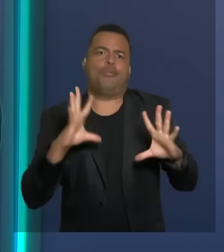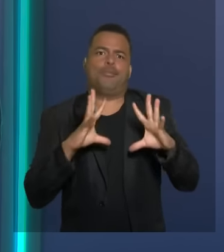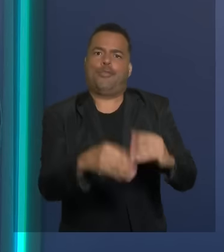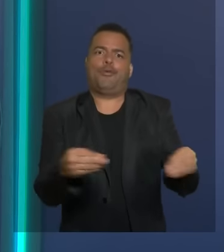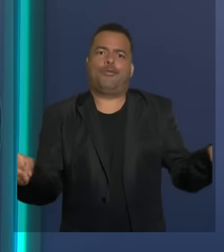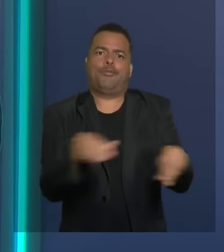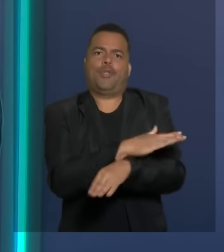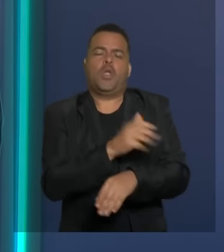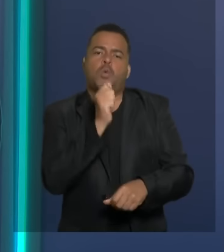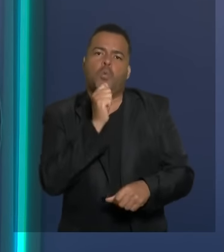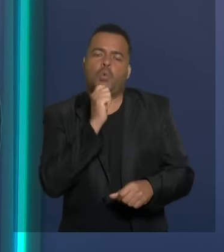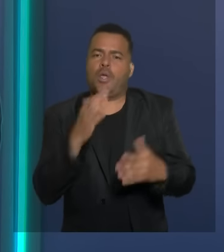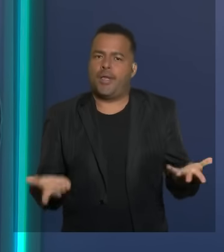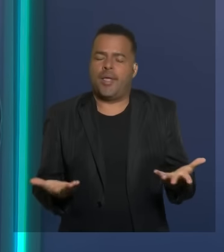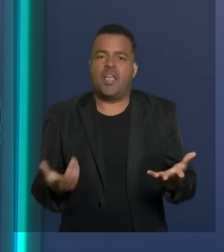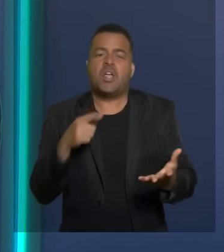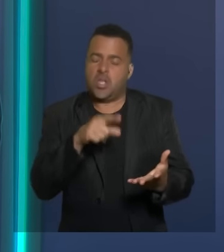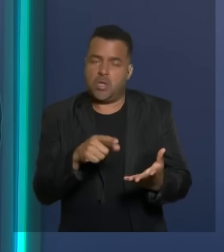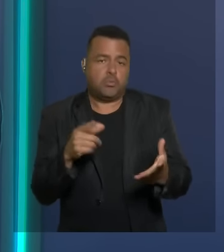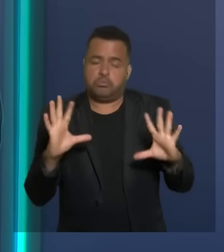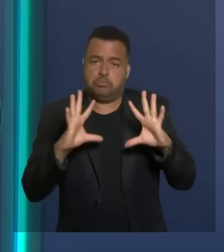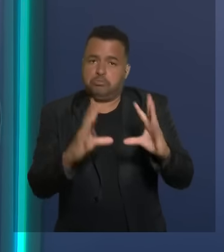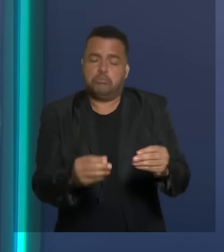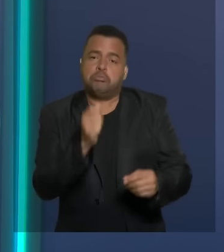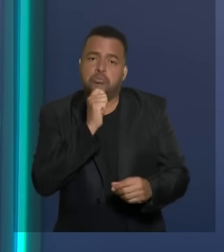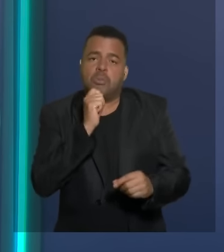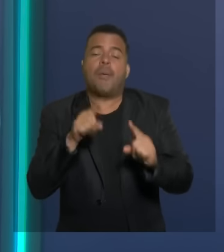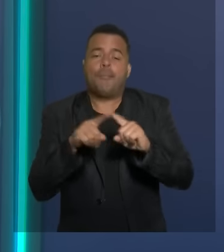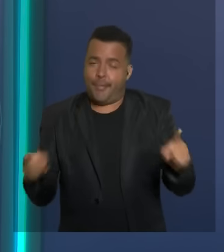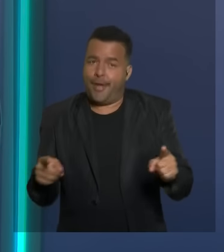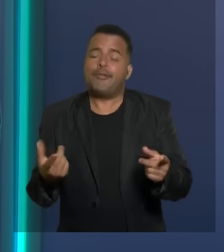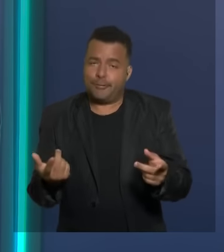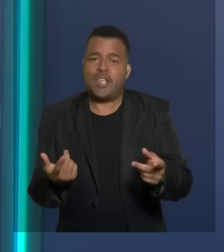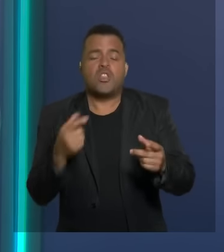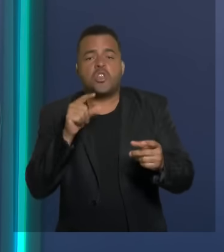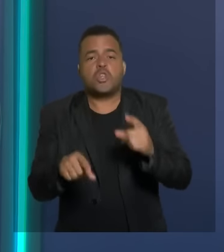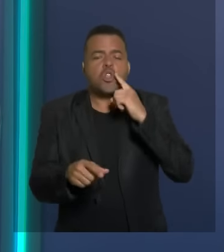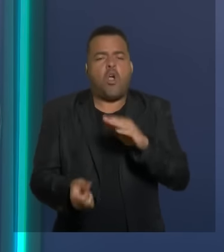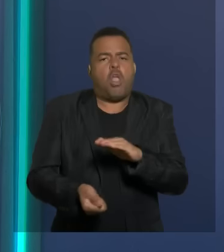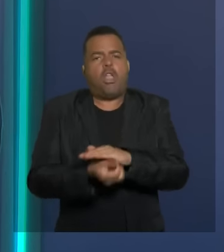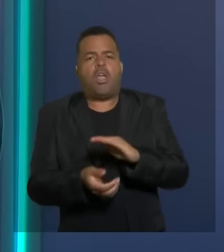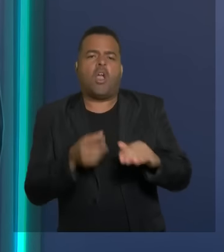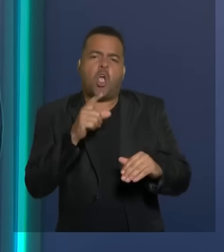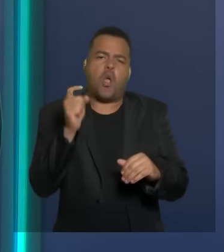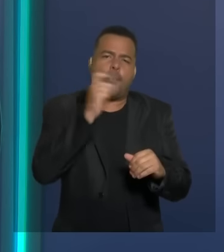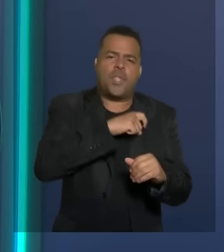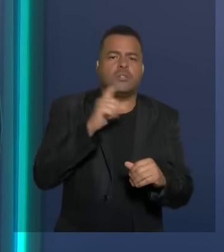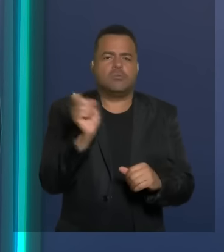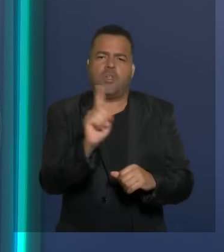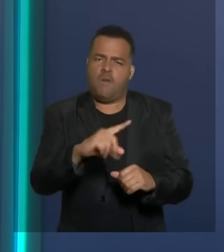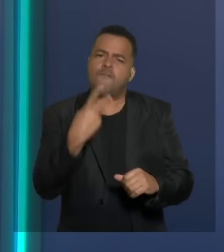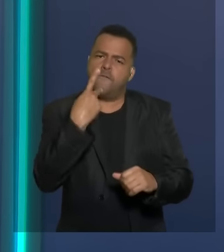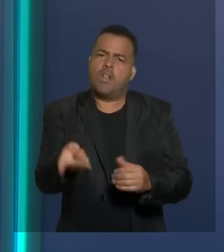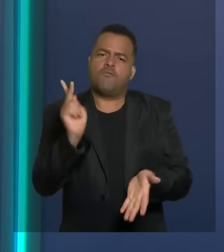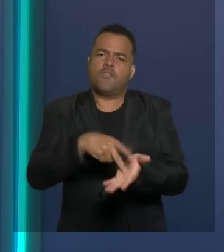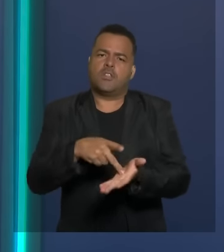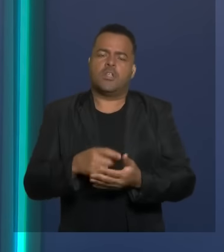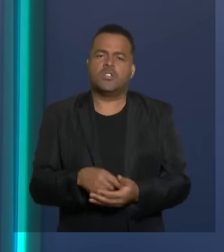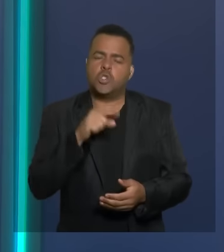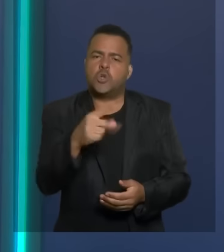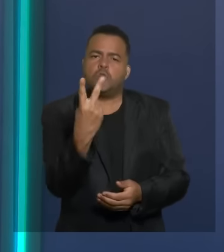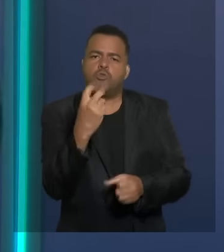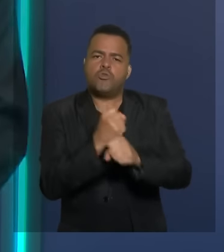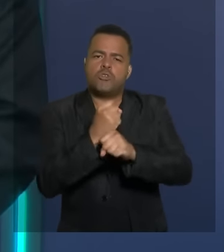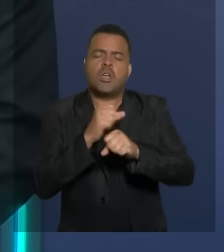para colocar nada debaixo do tapete, não. Nós tivemos, foi dois anos de pandemia. Então, há dois anos, nós estamos reformando